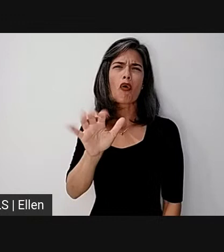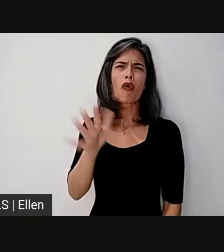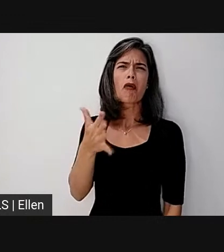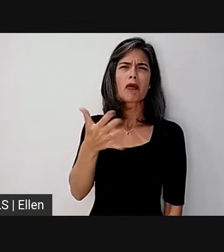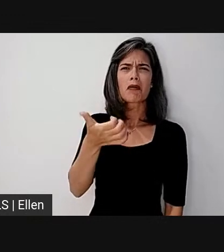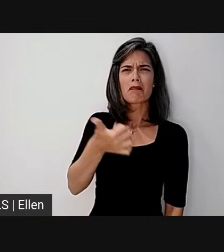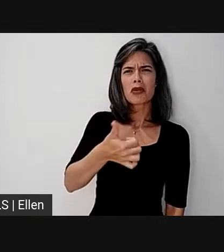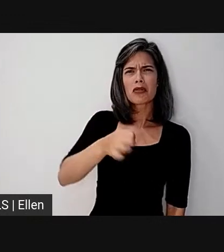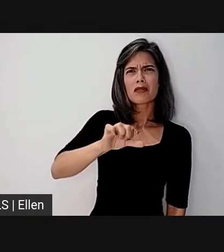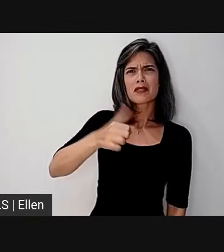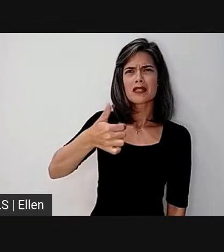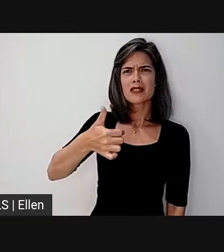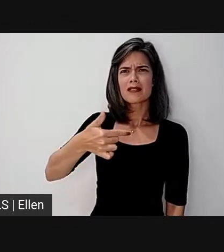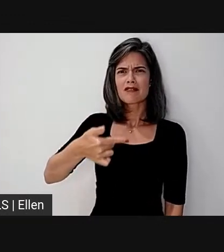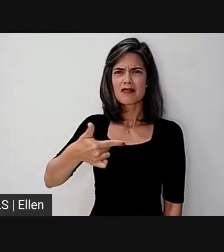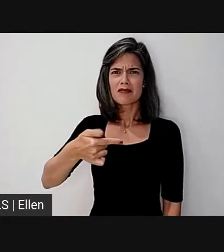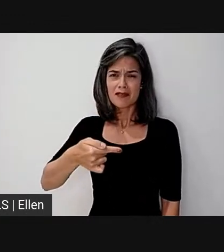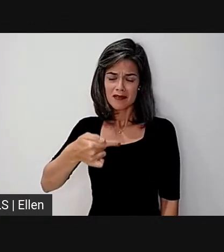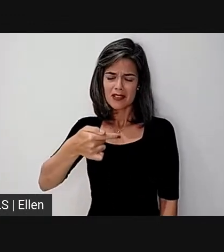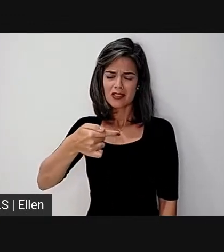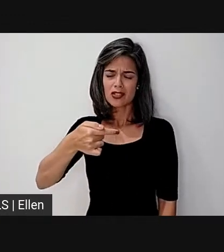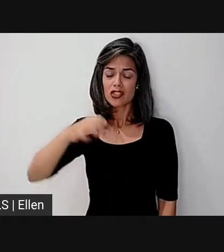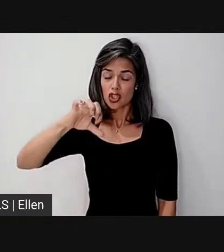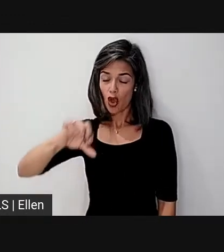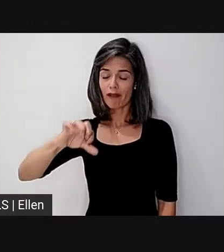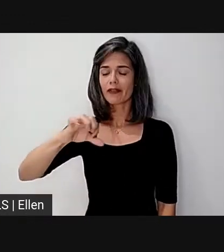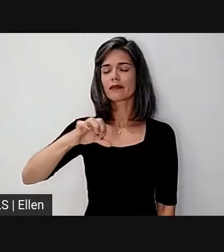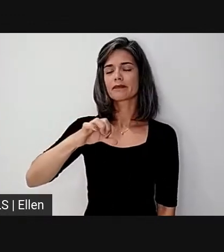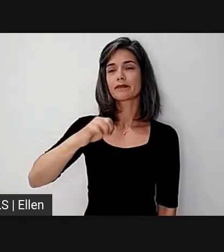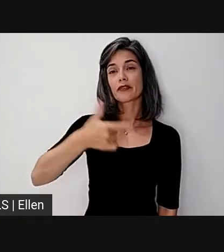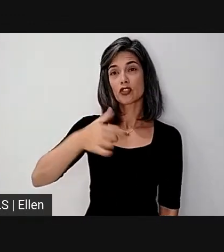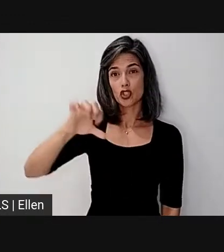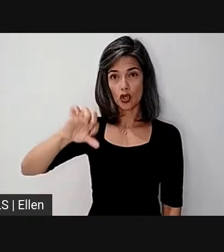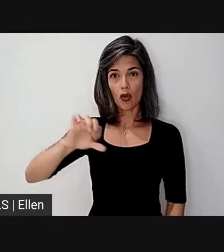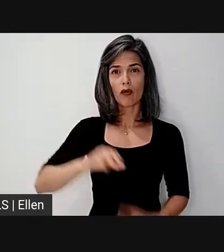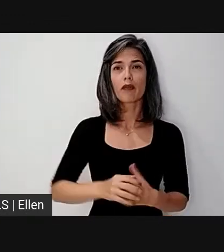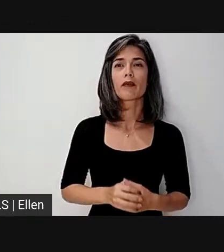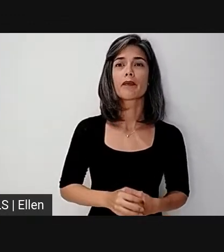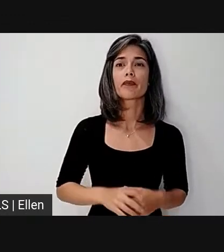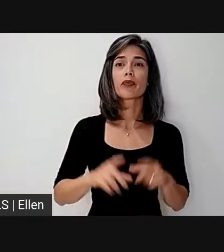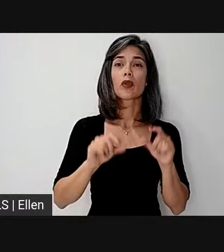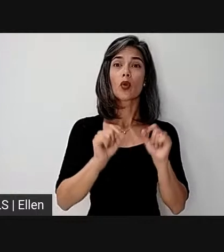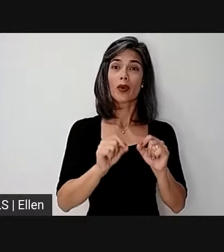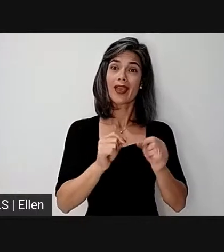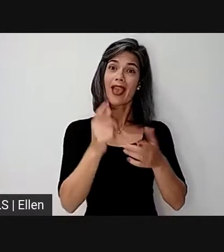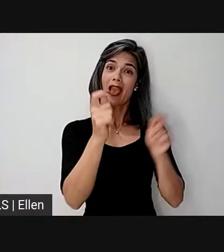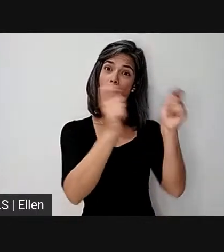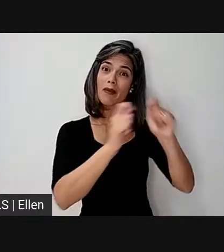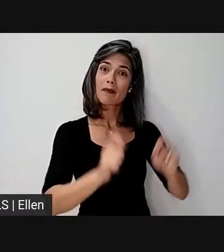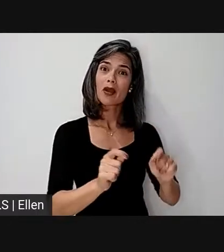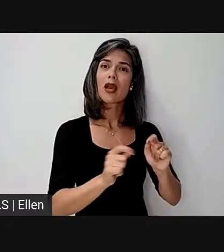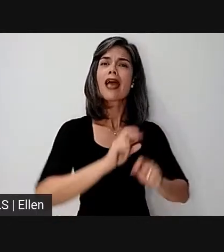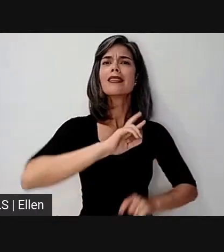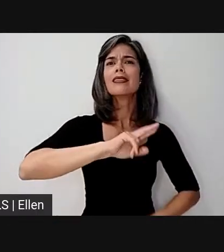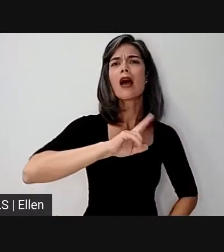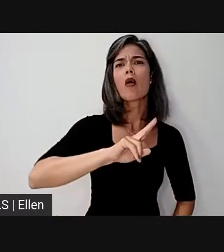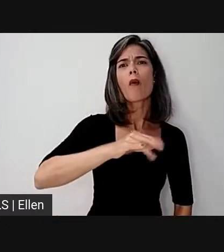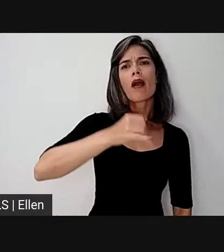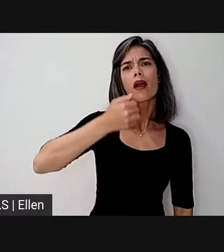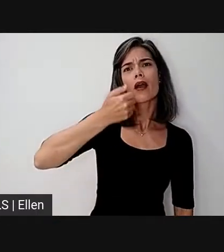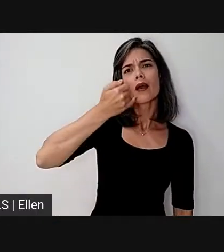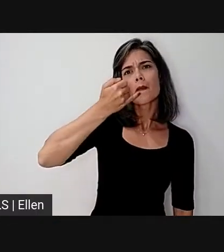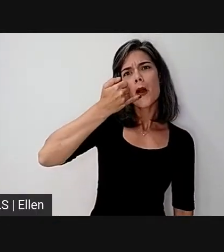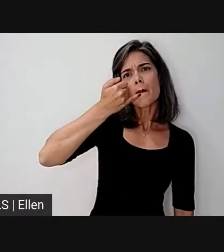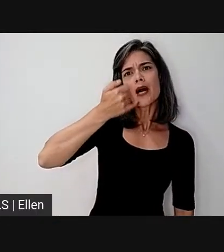Uma delas, que é a mais famosa, isso não é um cachimbo. Magritte, com essa